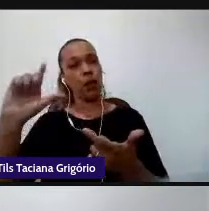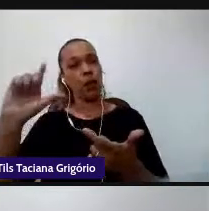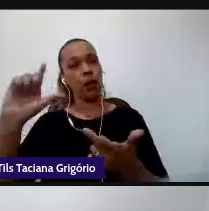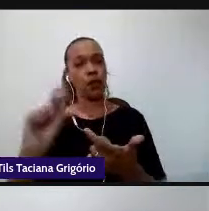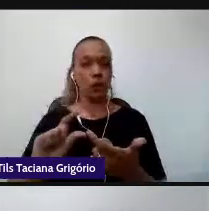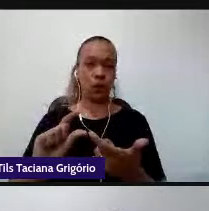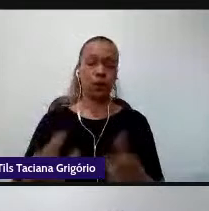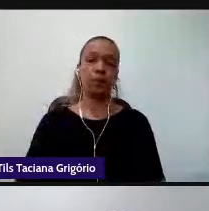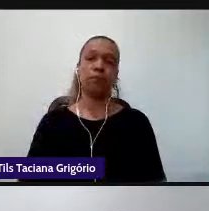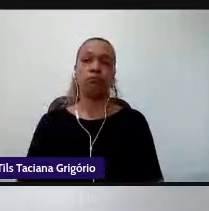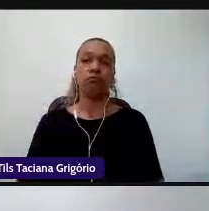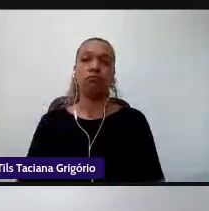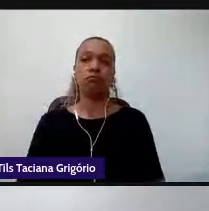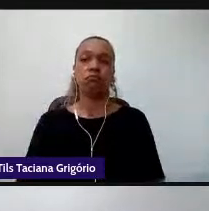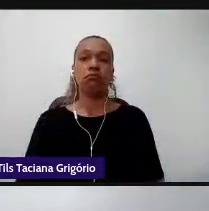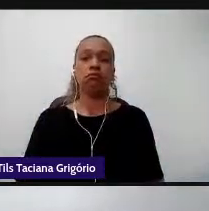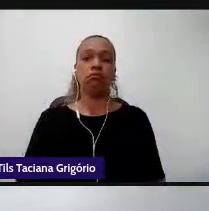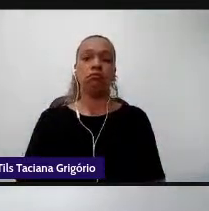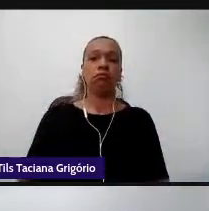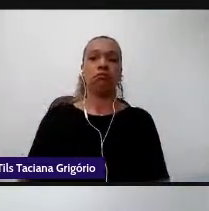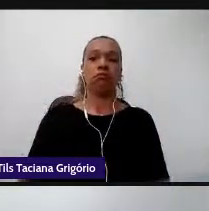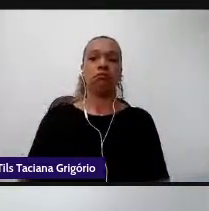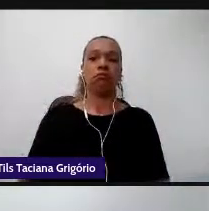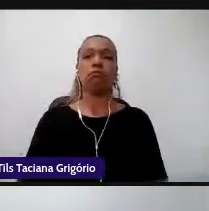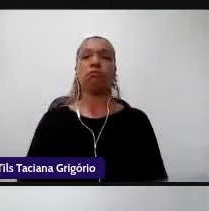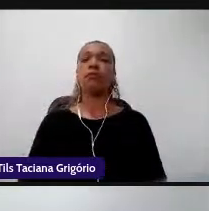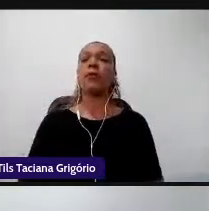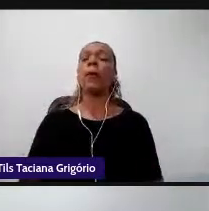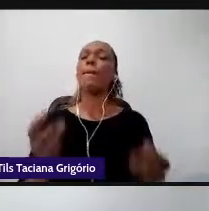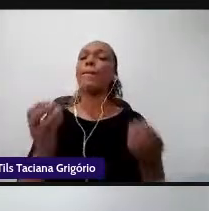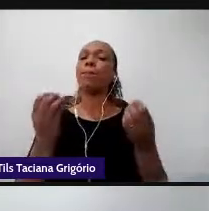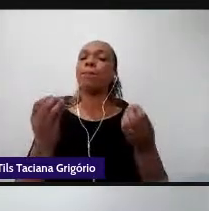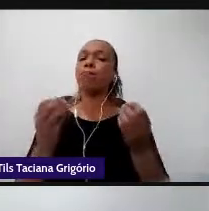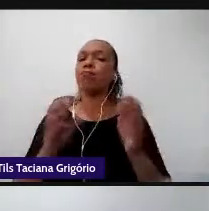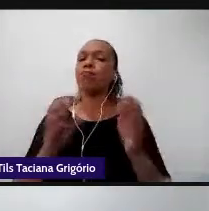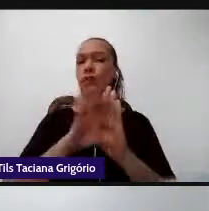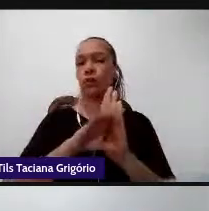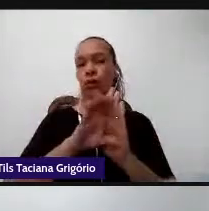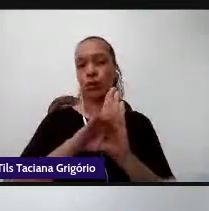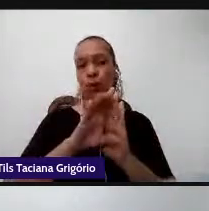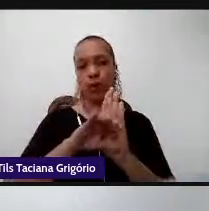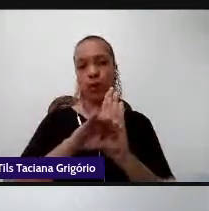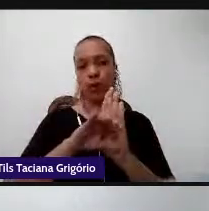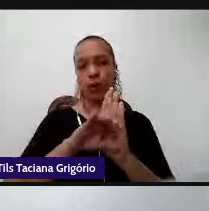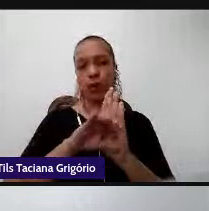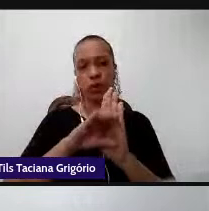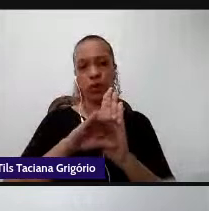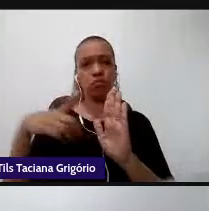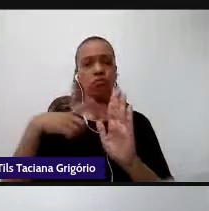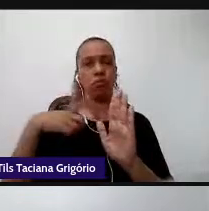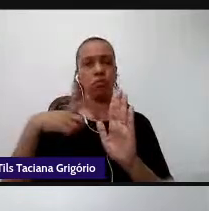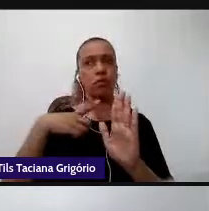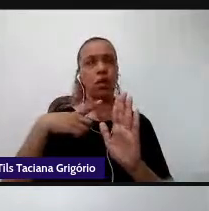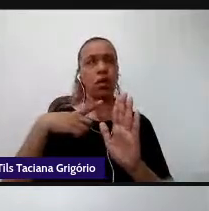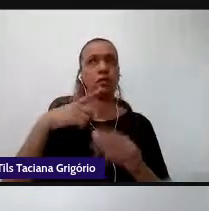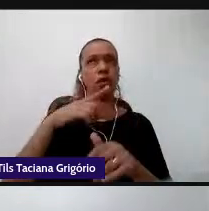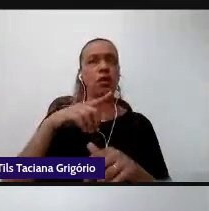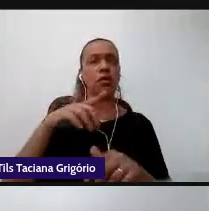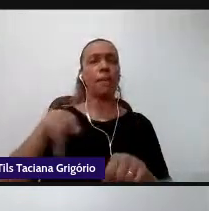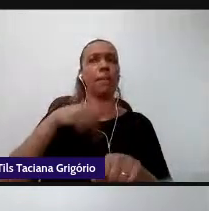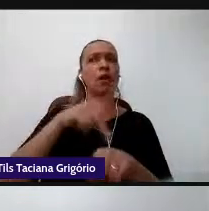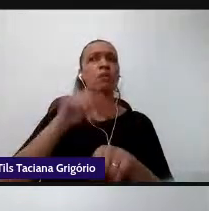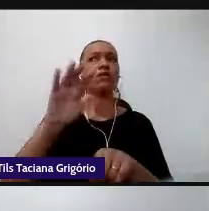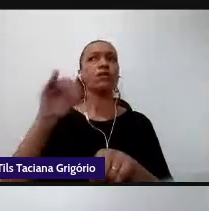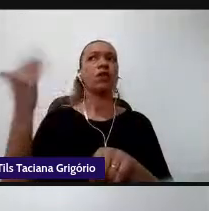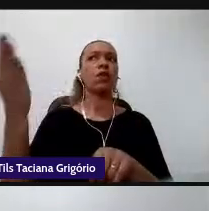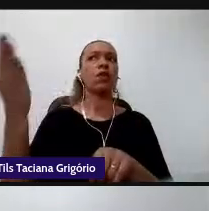e como é que esses conceitos funcionaram fora do país, fora do Brasil? Então, nós temos os letramentos sociais, propostos